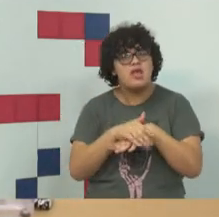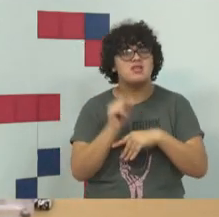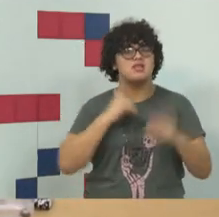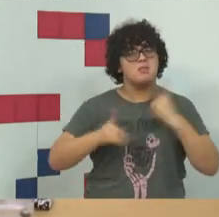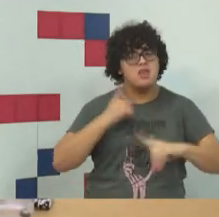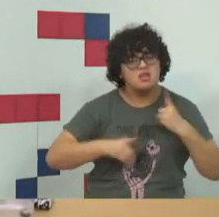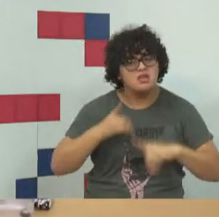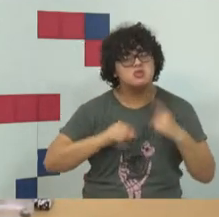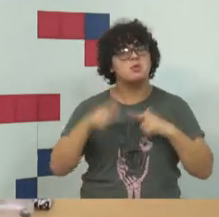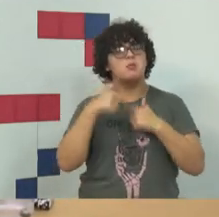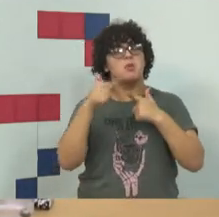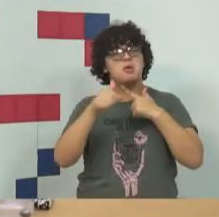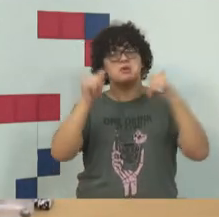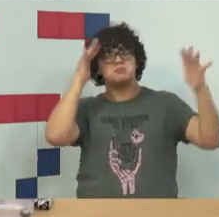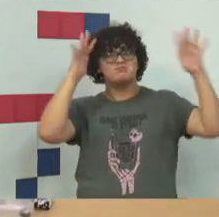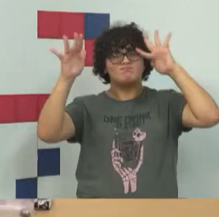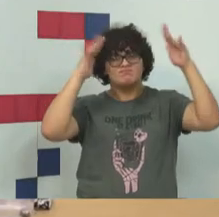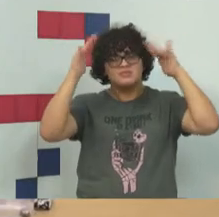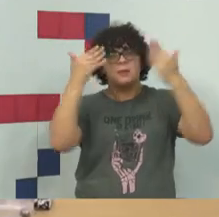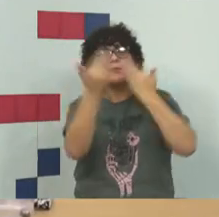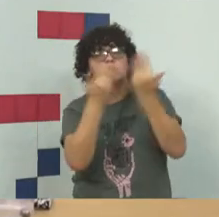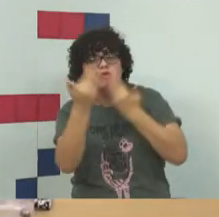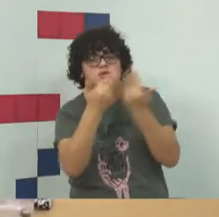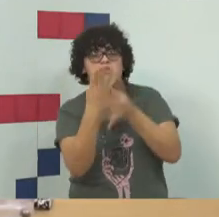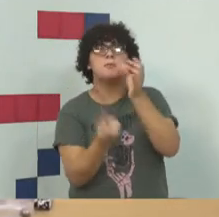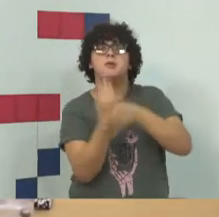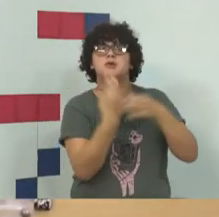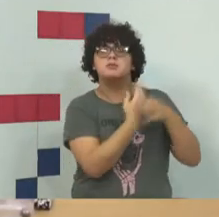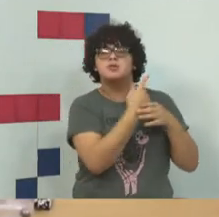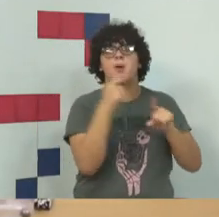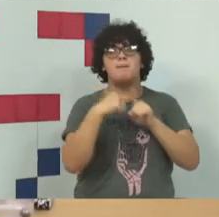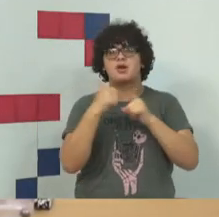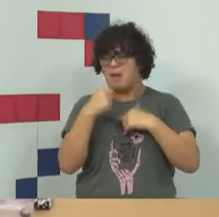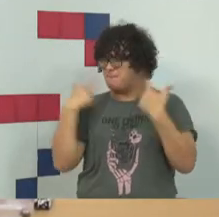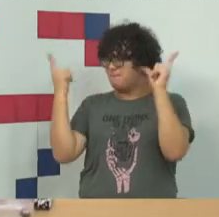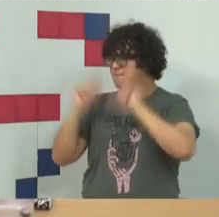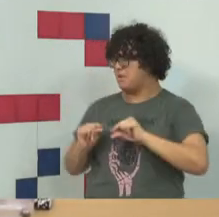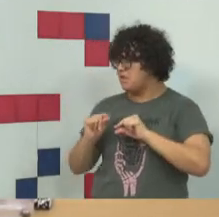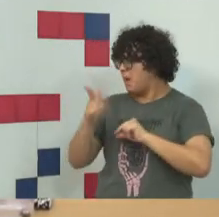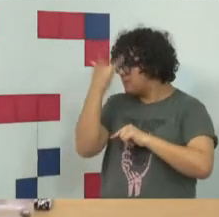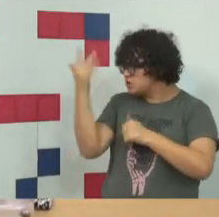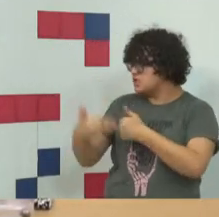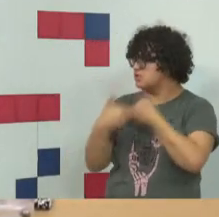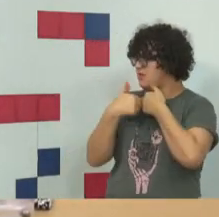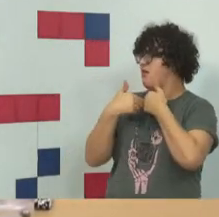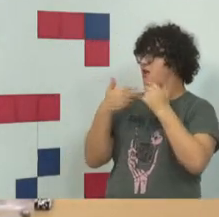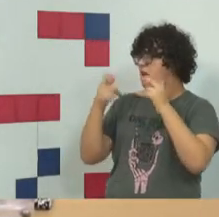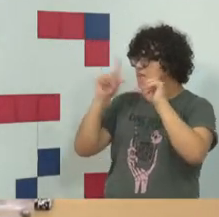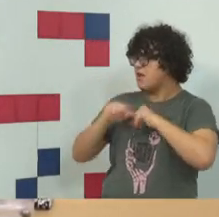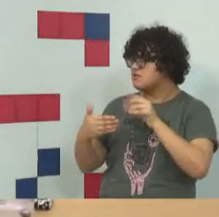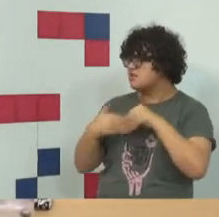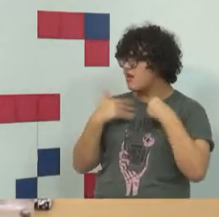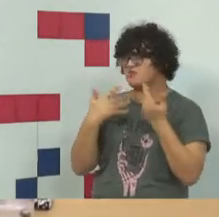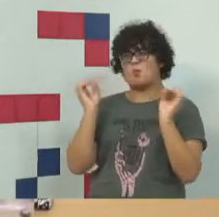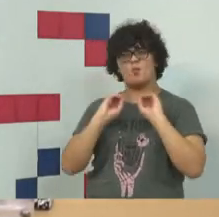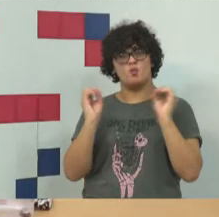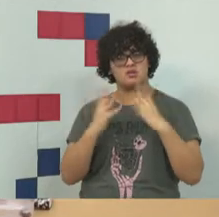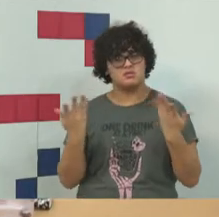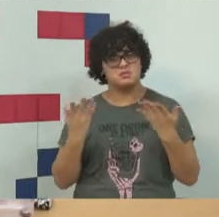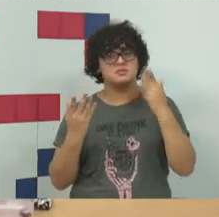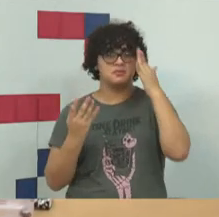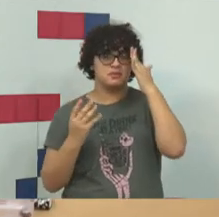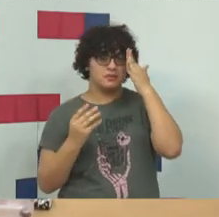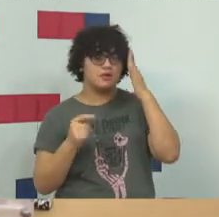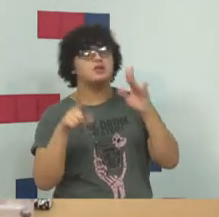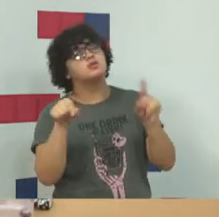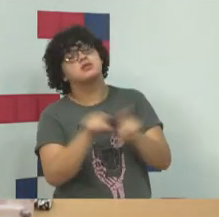problemas psicológicos novos que surgiram de acordo com a virtualidade. Mas mais do que isso, além